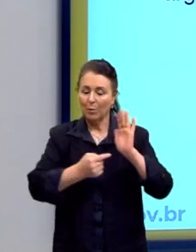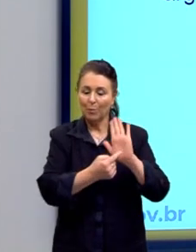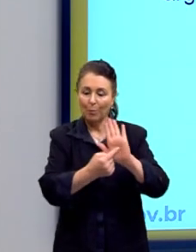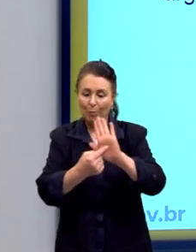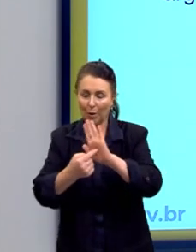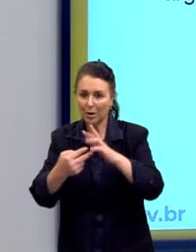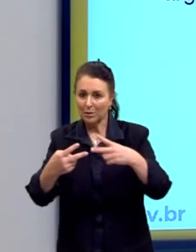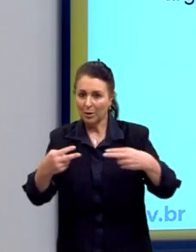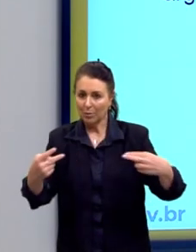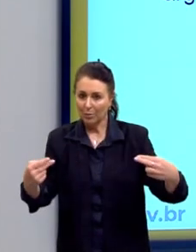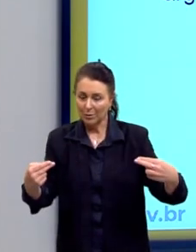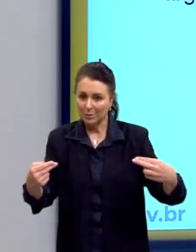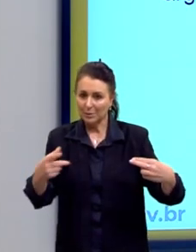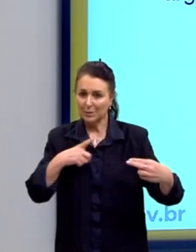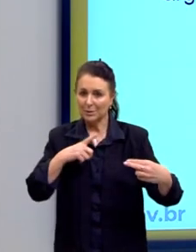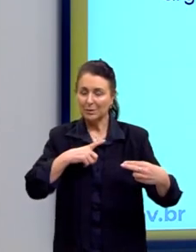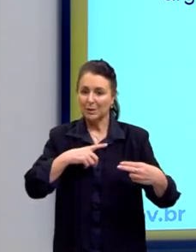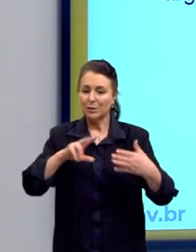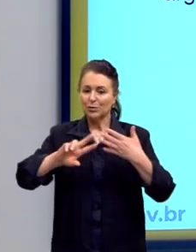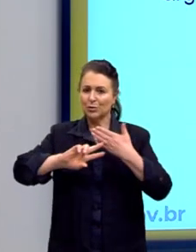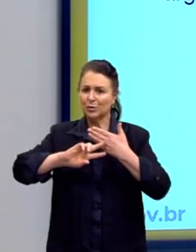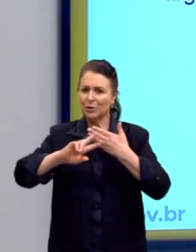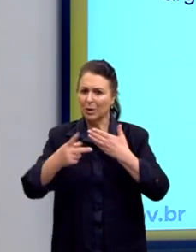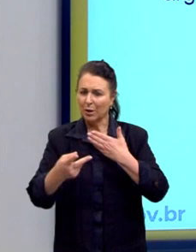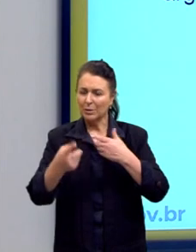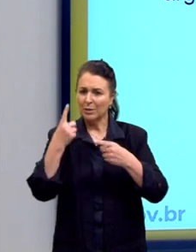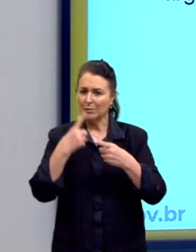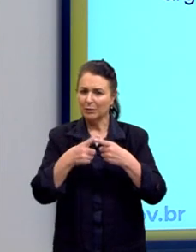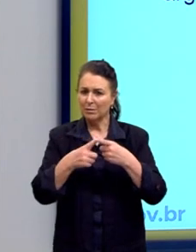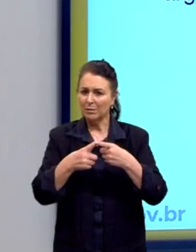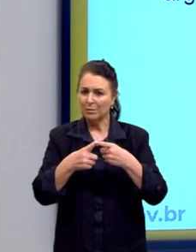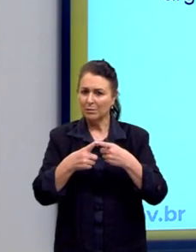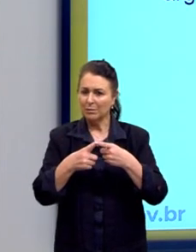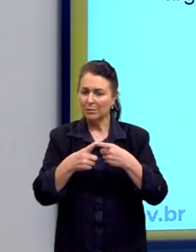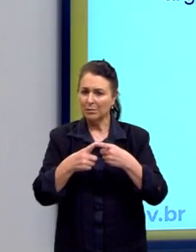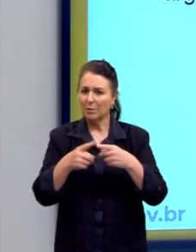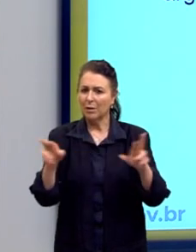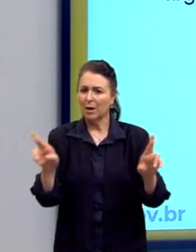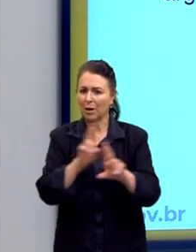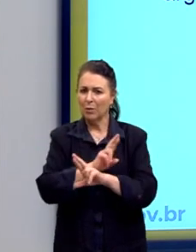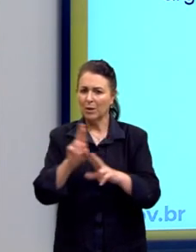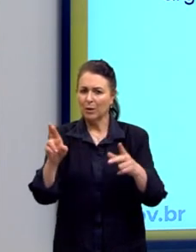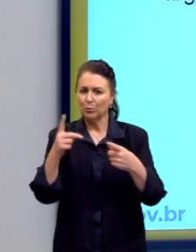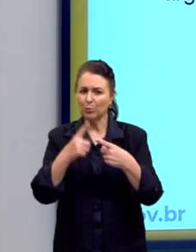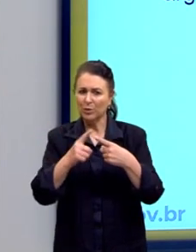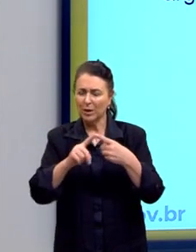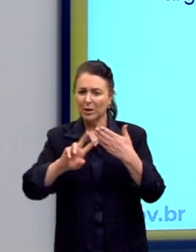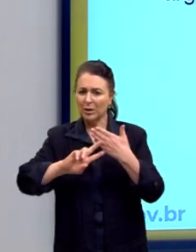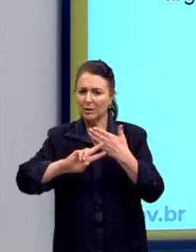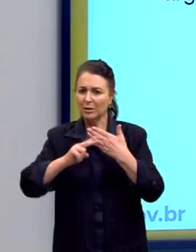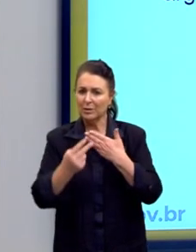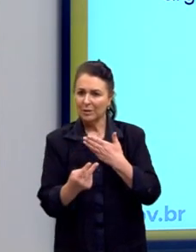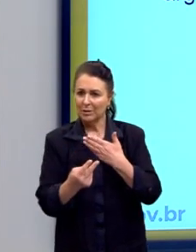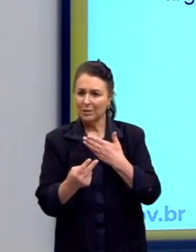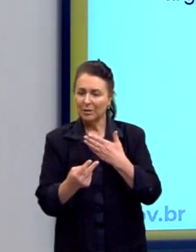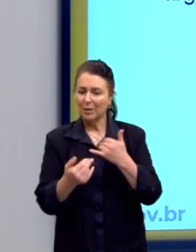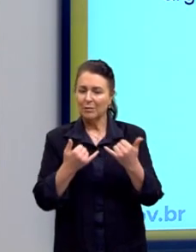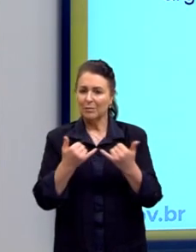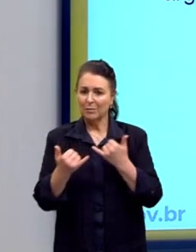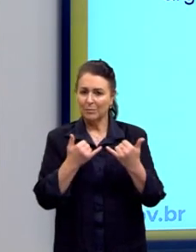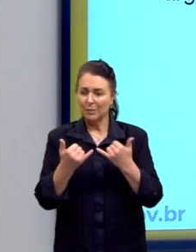que estabelecem relação de causa e consequência. Não. O é a relação de causa e consequência? Por exemplo,